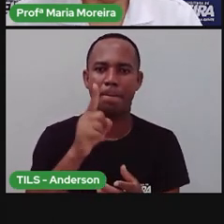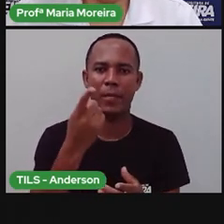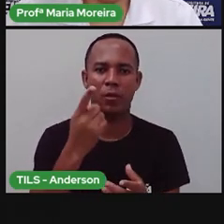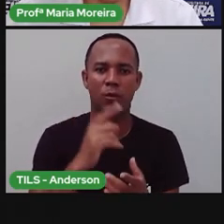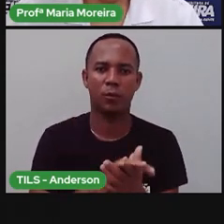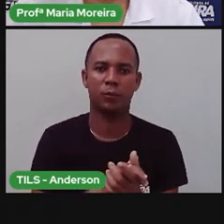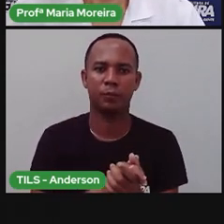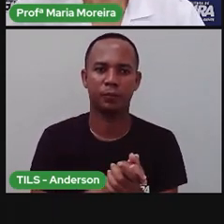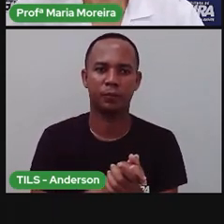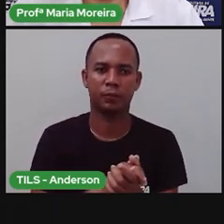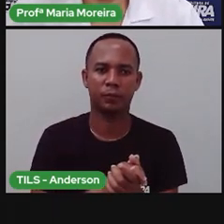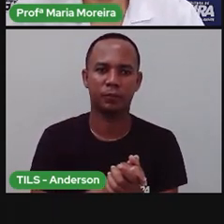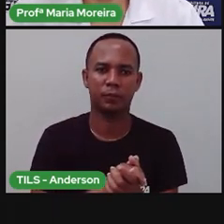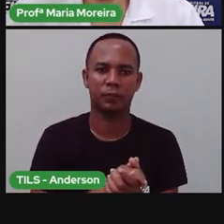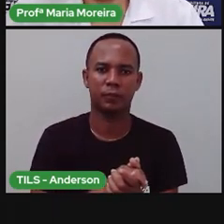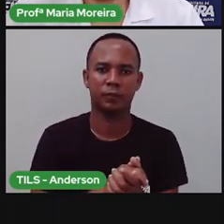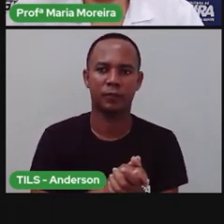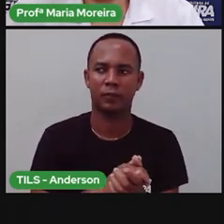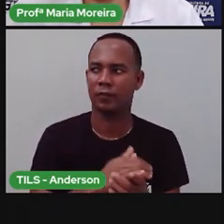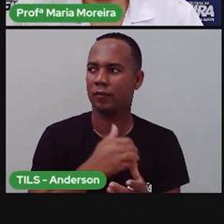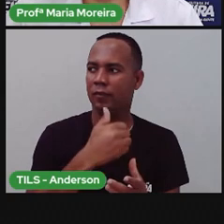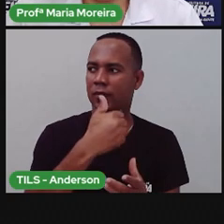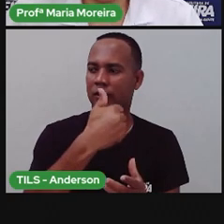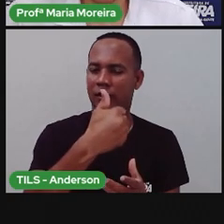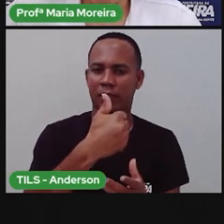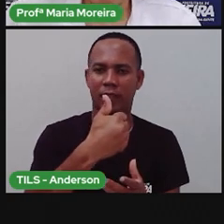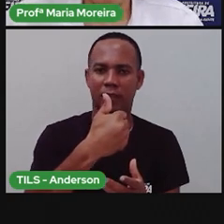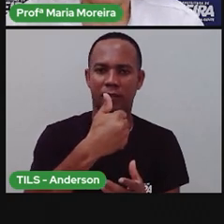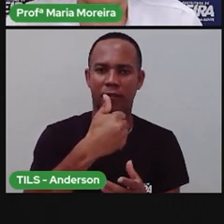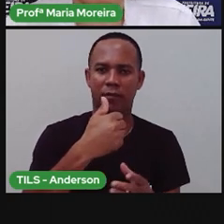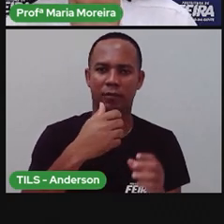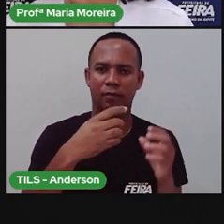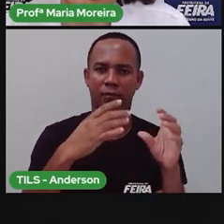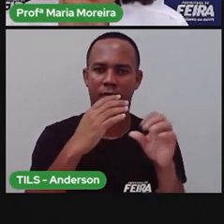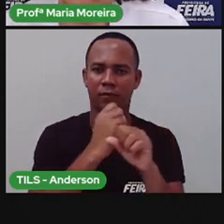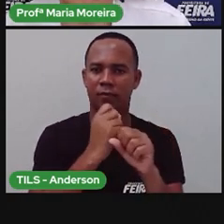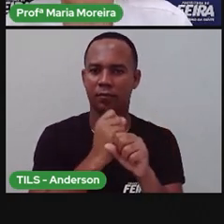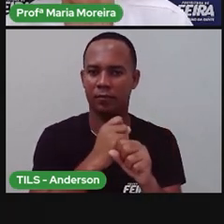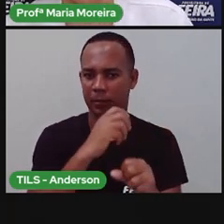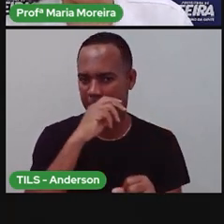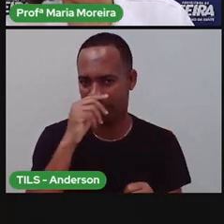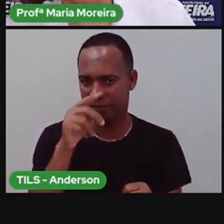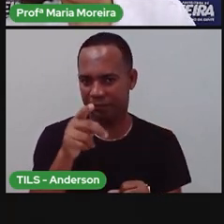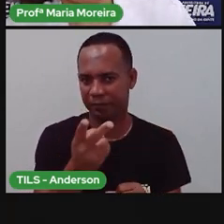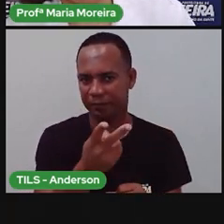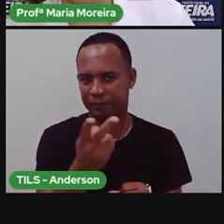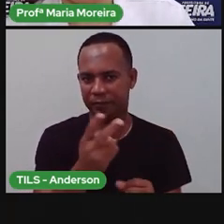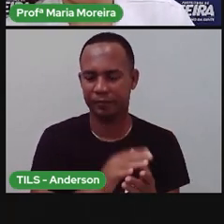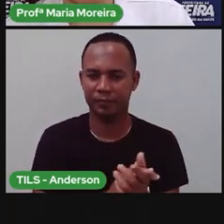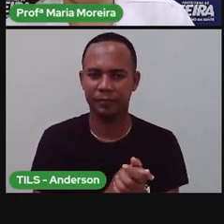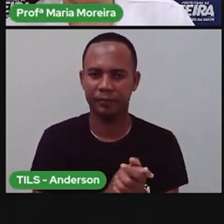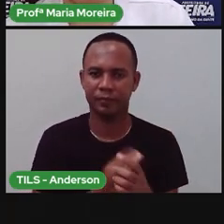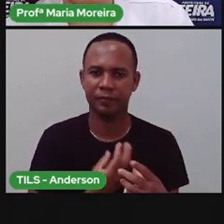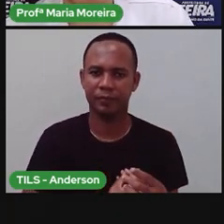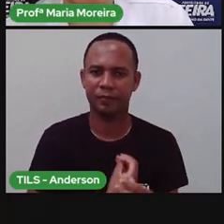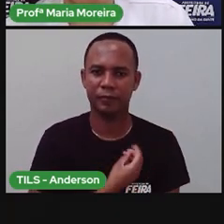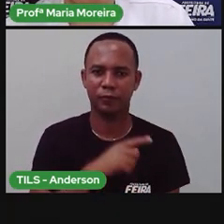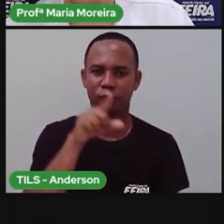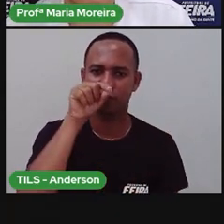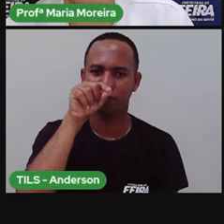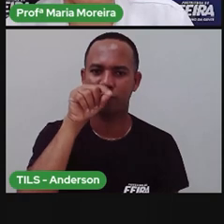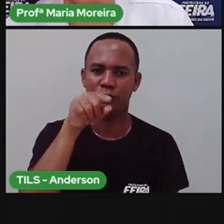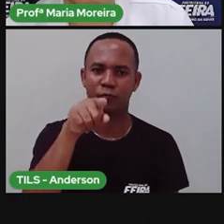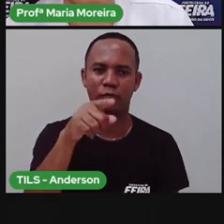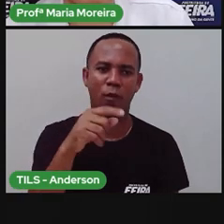são o quê? Dez séculos. Dez séculos formam um milênio. E o coitadinho do beija-flor só vive quatro anos. Tão